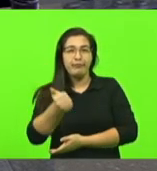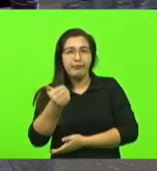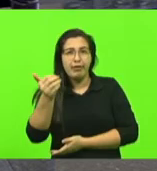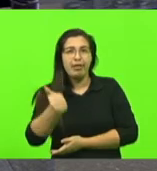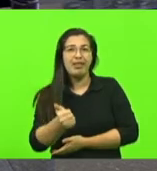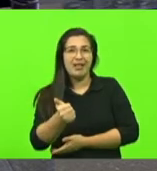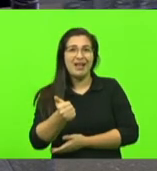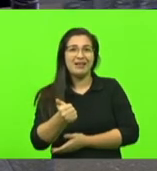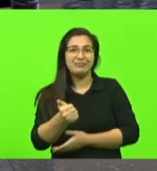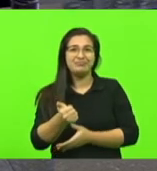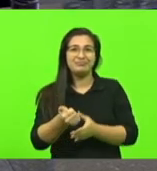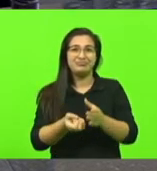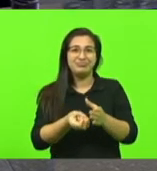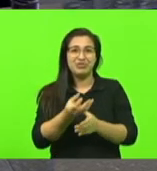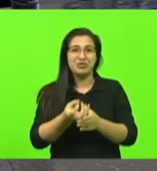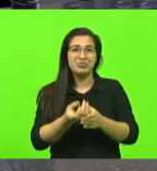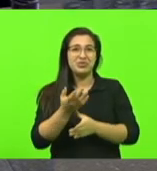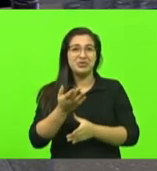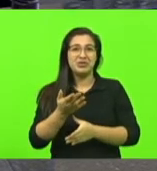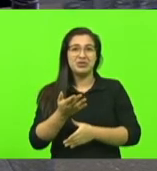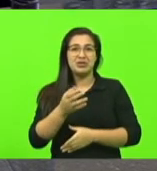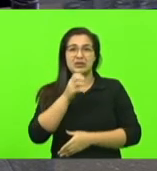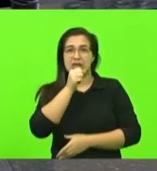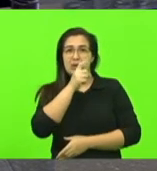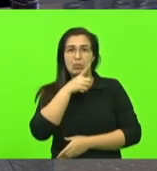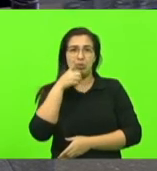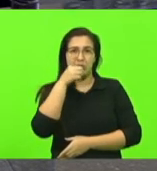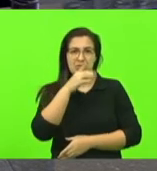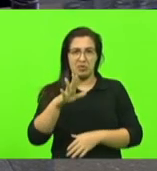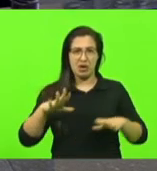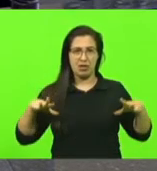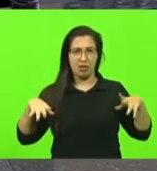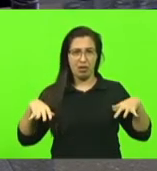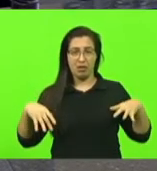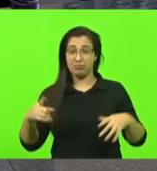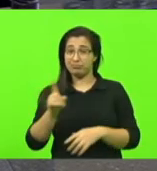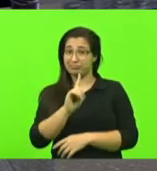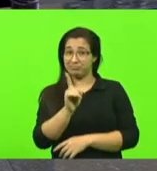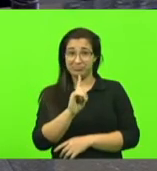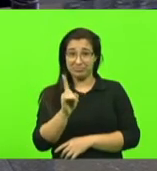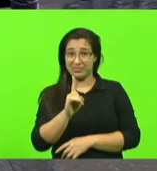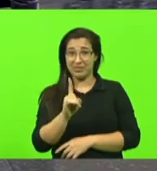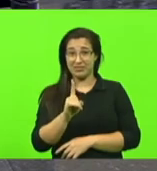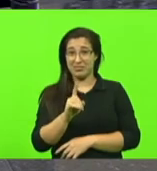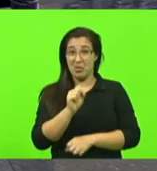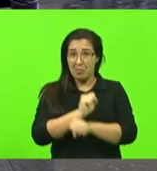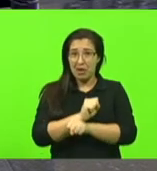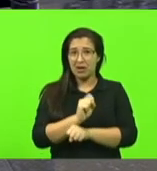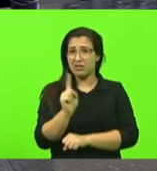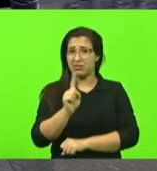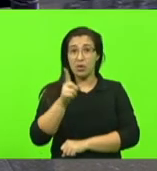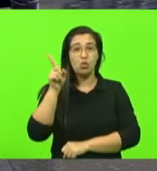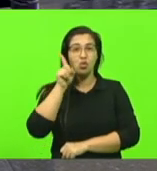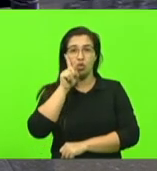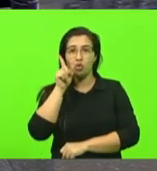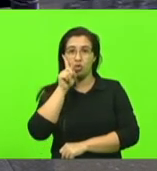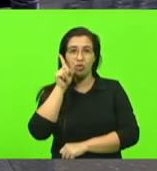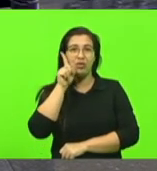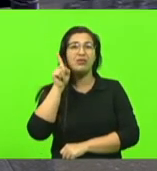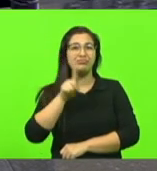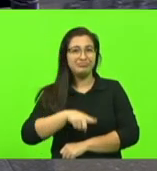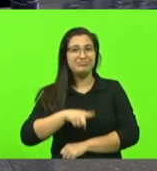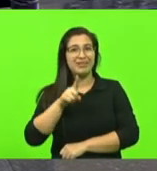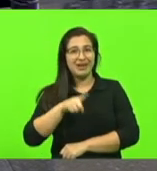não tem sábado não tem domingo não tem feriado não tem férias é todo dia todo dia